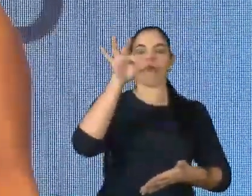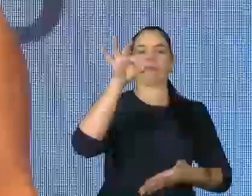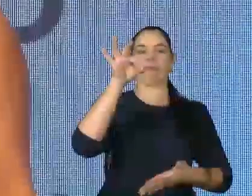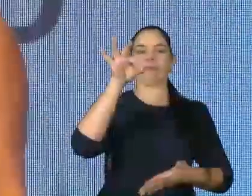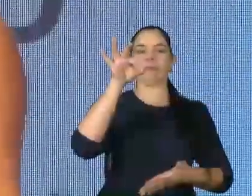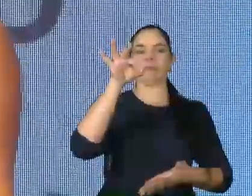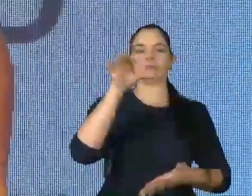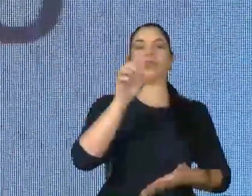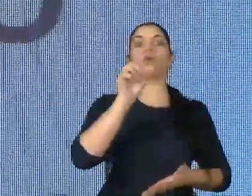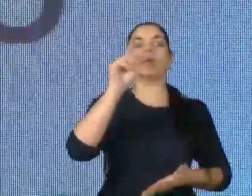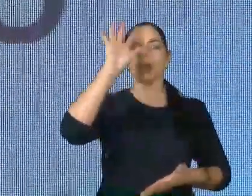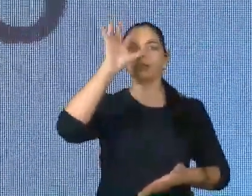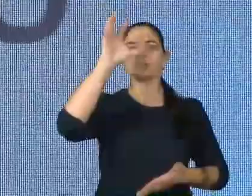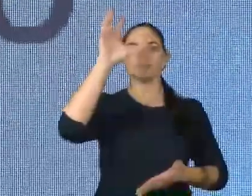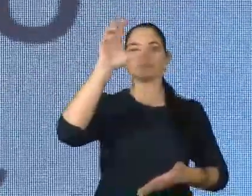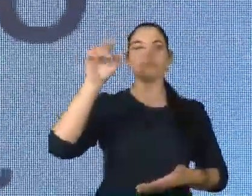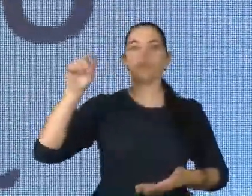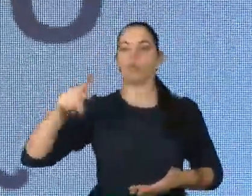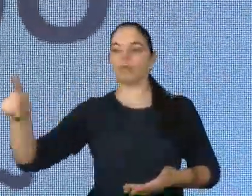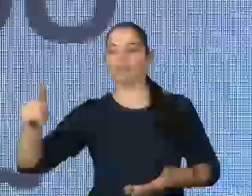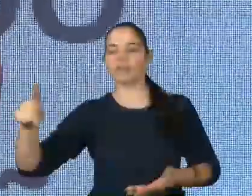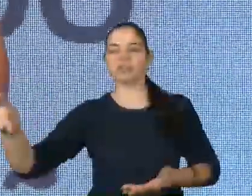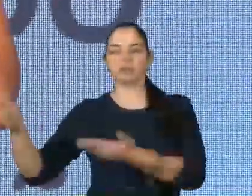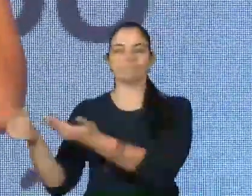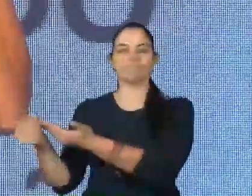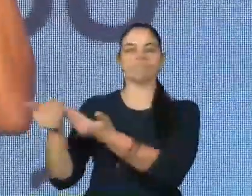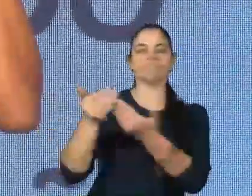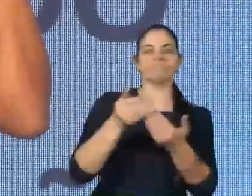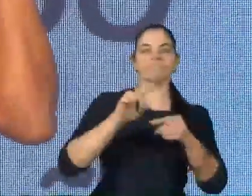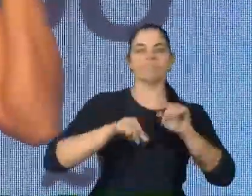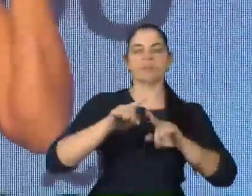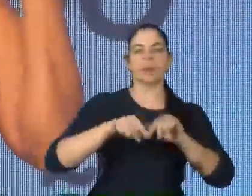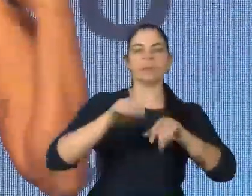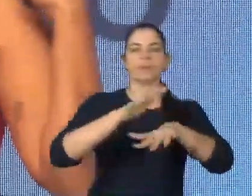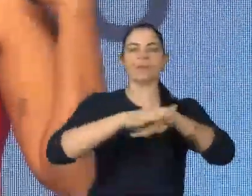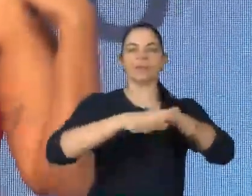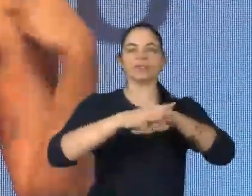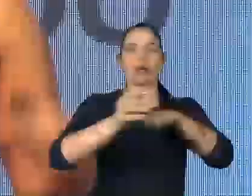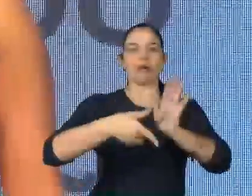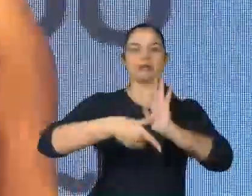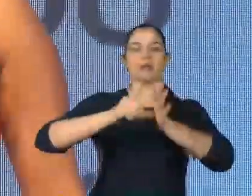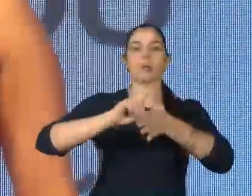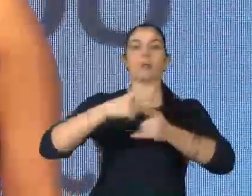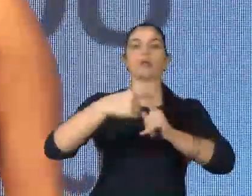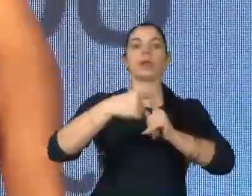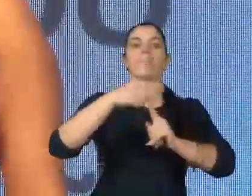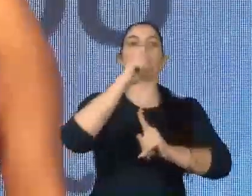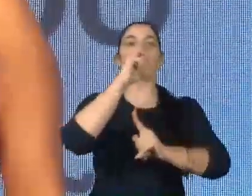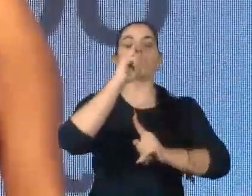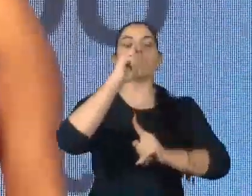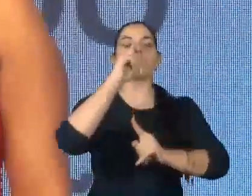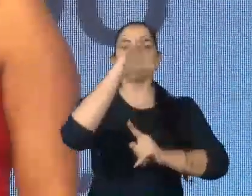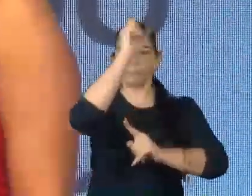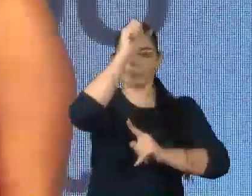Ou seja, o professor, ele mandava para o pai uma temática antecipada para que o pai precisasse se antecipar para ser